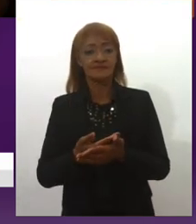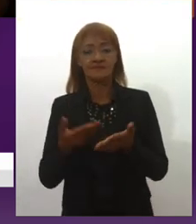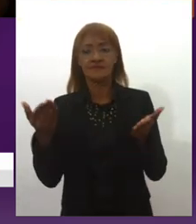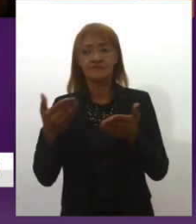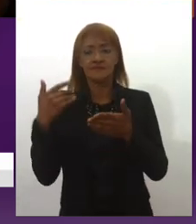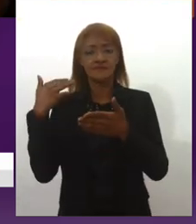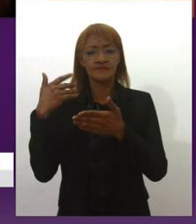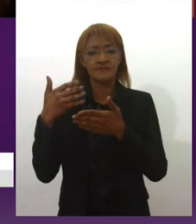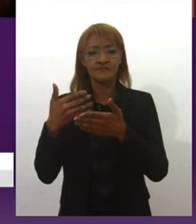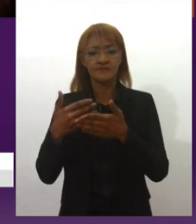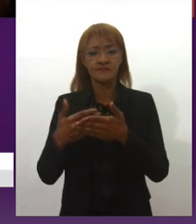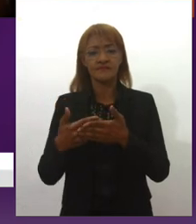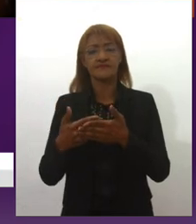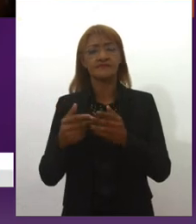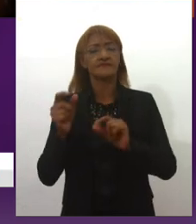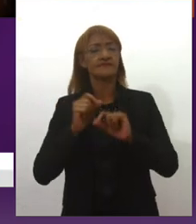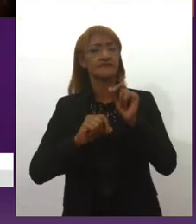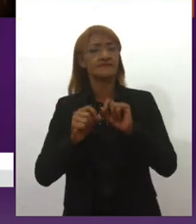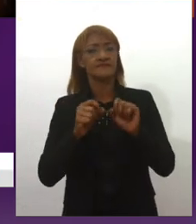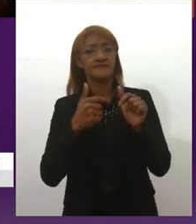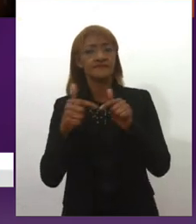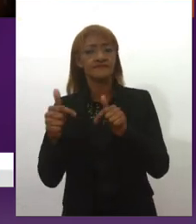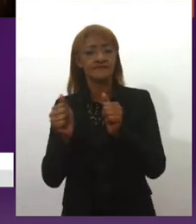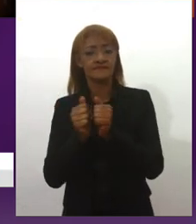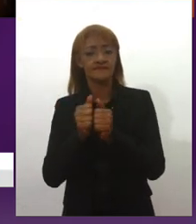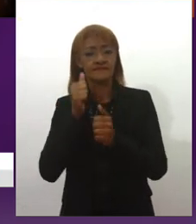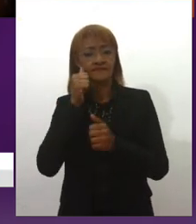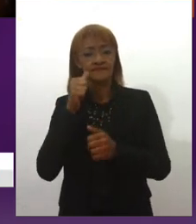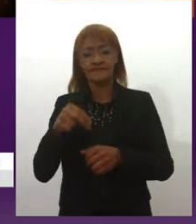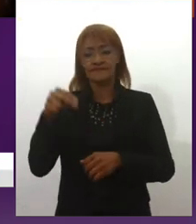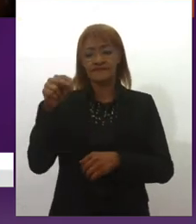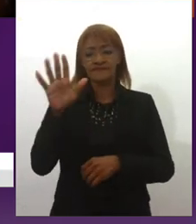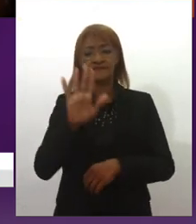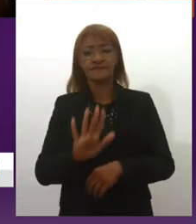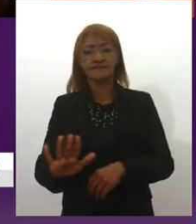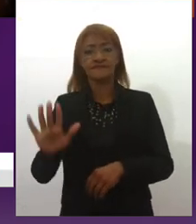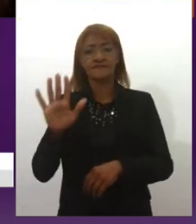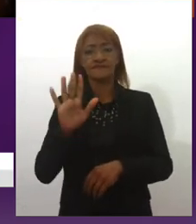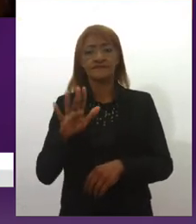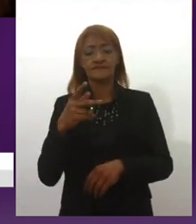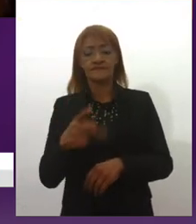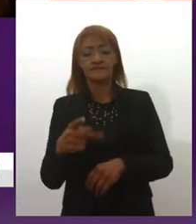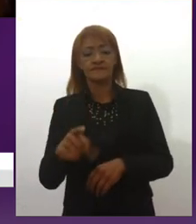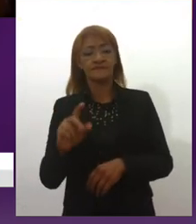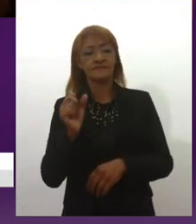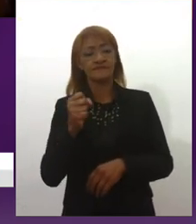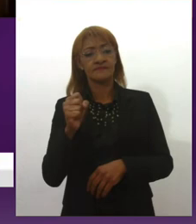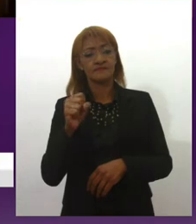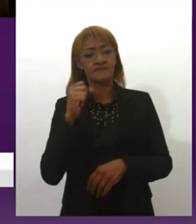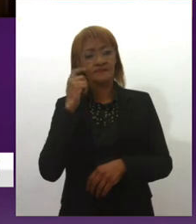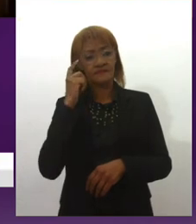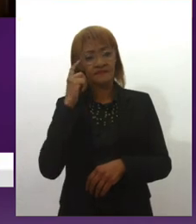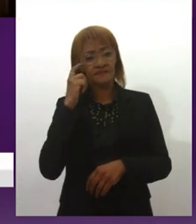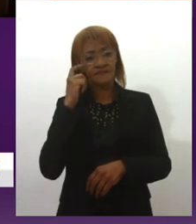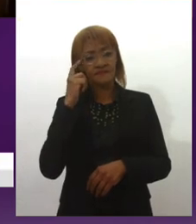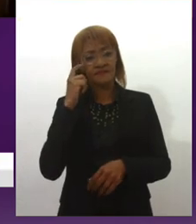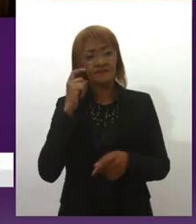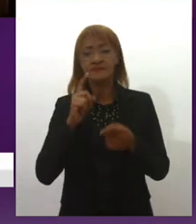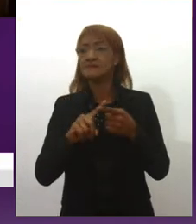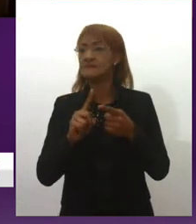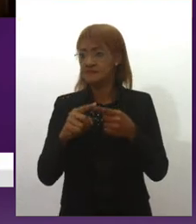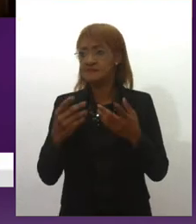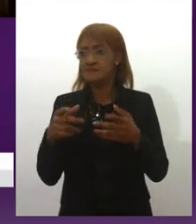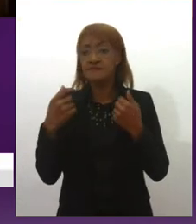depois que eu trouxe, eu trouxe o trabalho com as meninas, que são mulheres nordestina falando, né, são do Sergipe, as mulheres começam também a tomar consciência